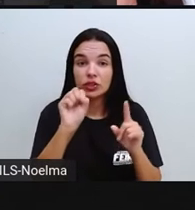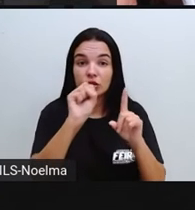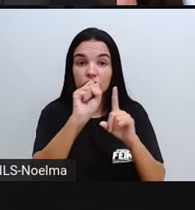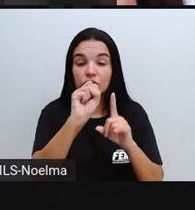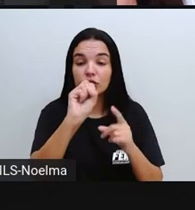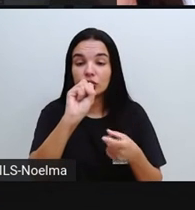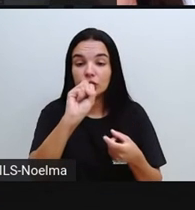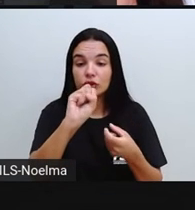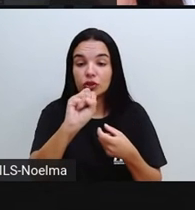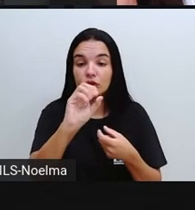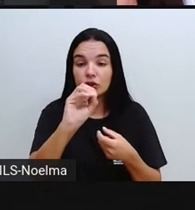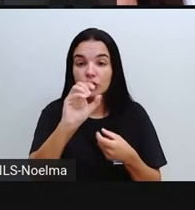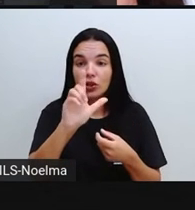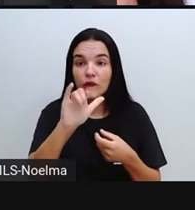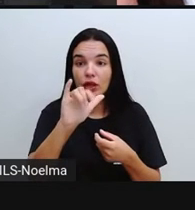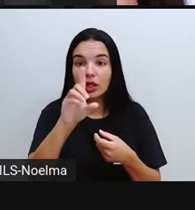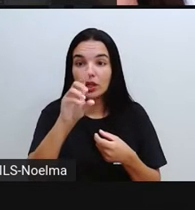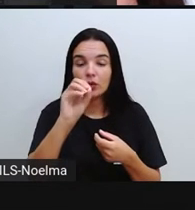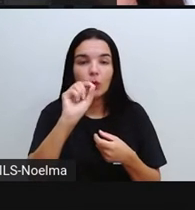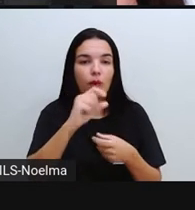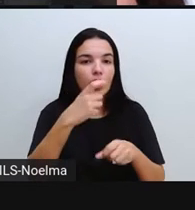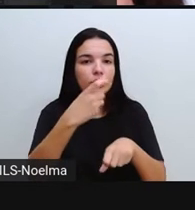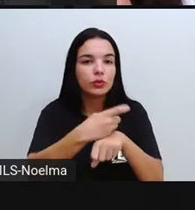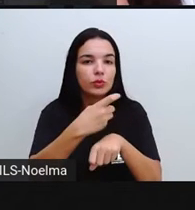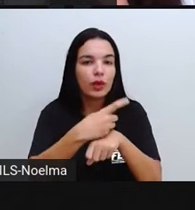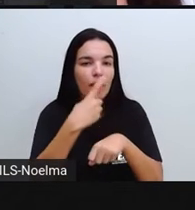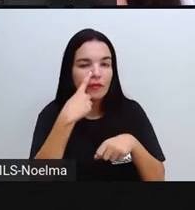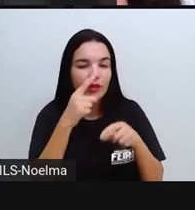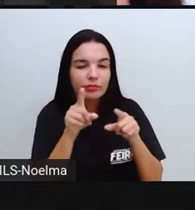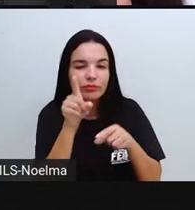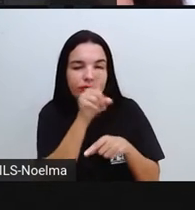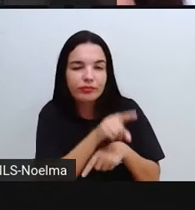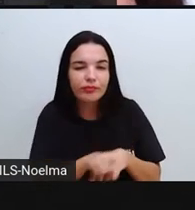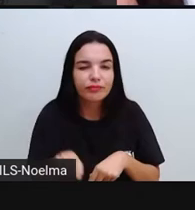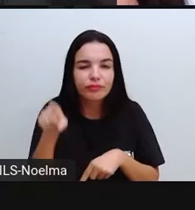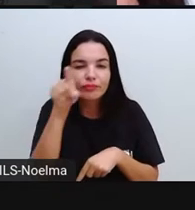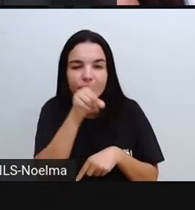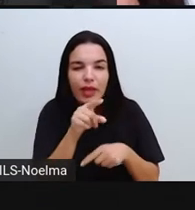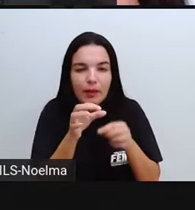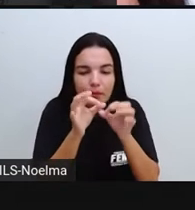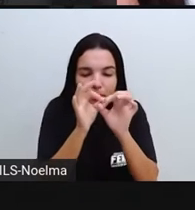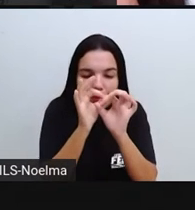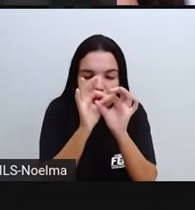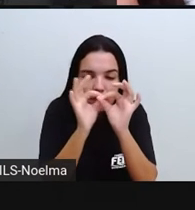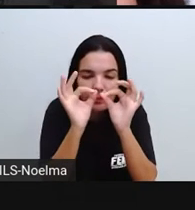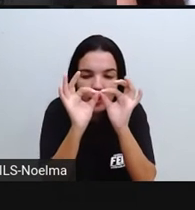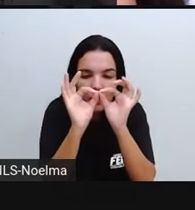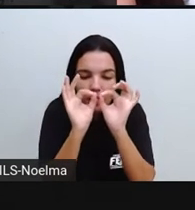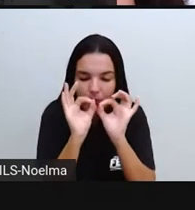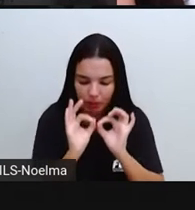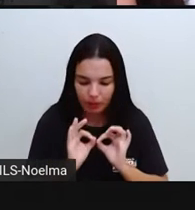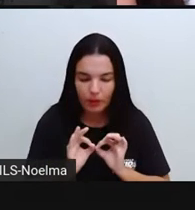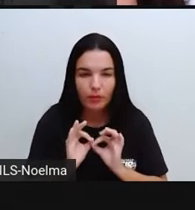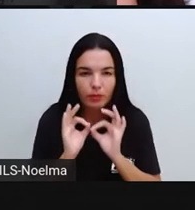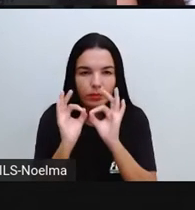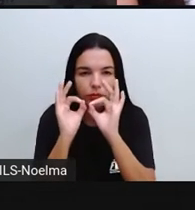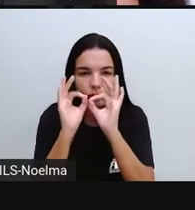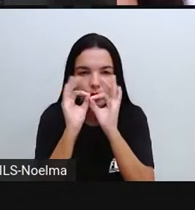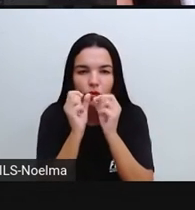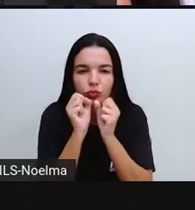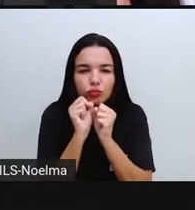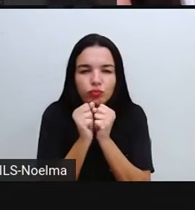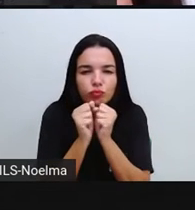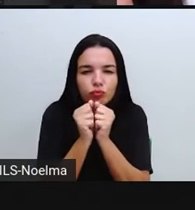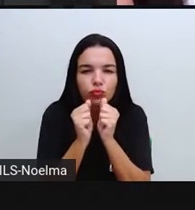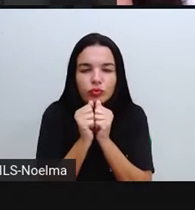representadas por essas esferas, esses círculos e essas bolinhas, certo? Quando está no estado sólido, está bem juntinha, está vendo?